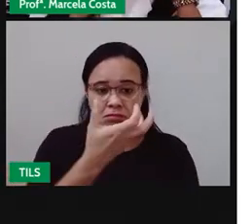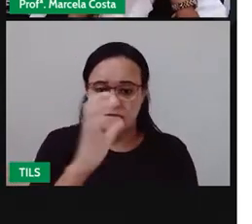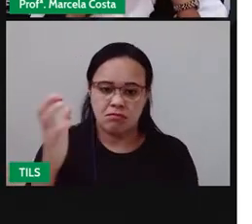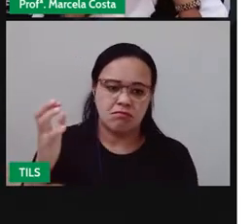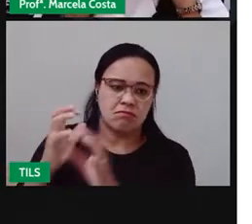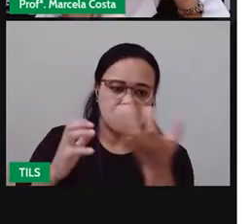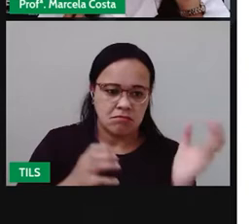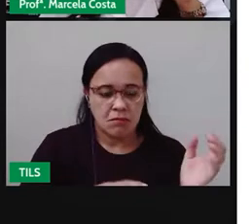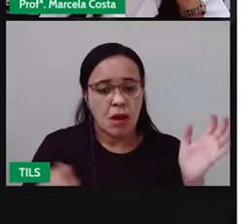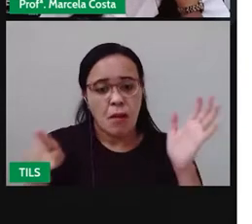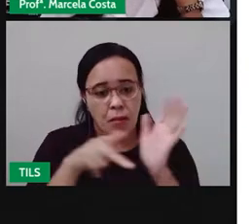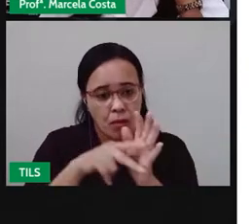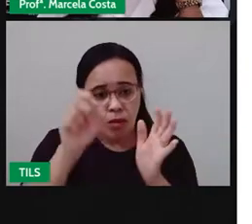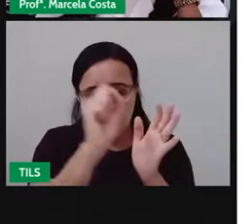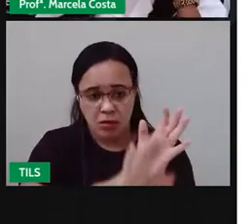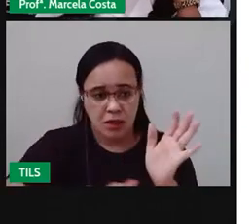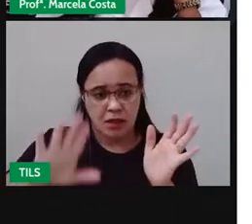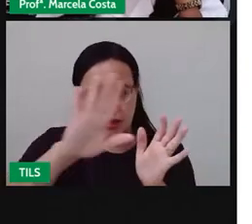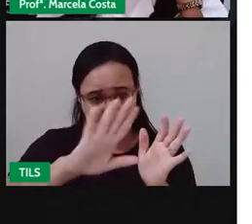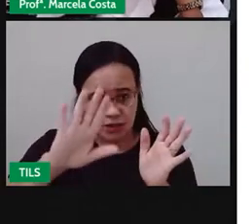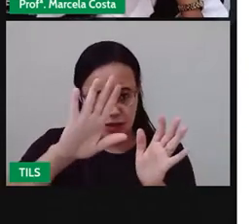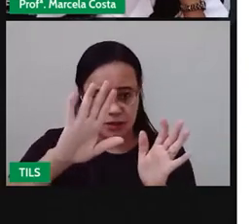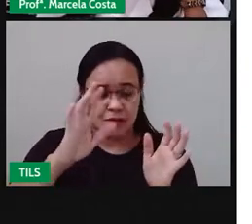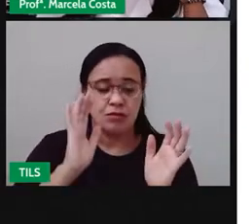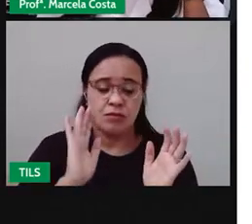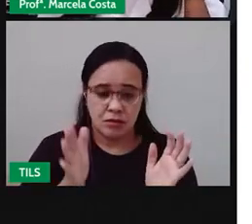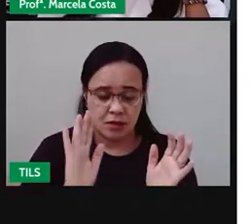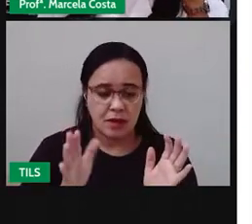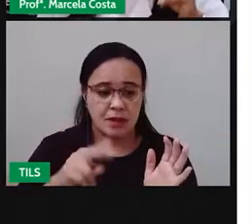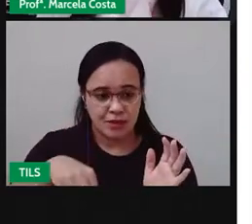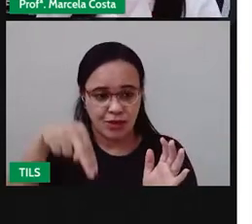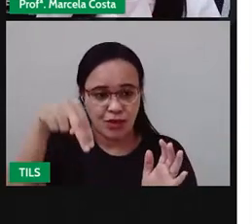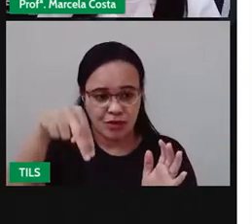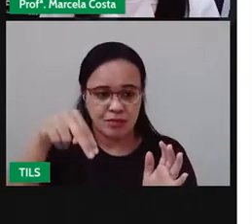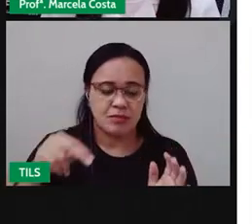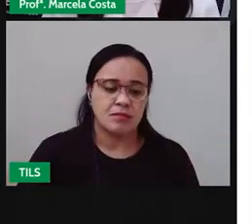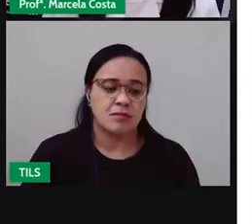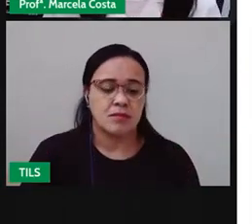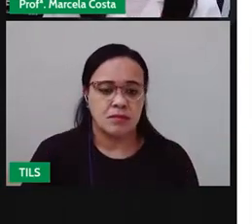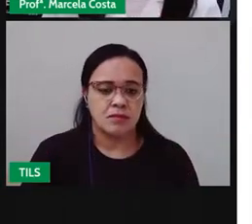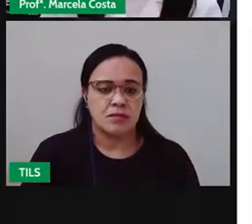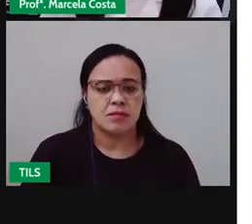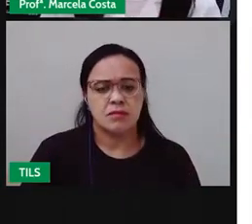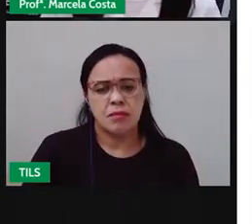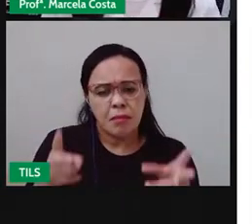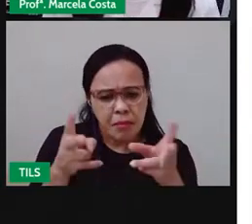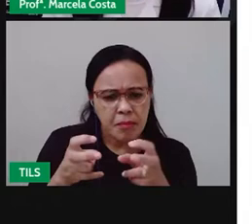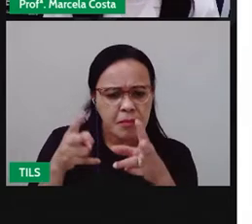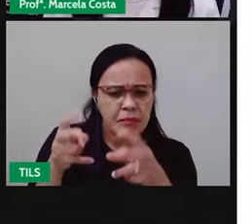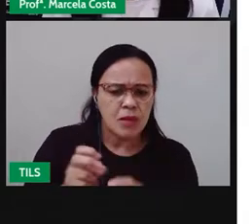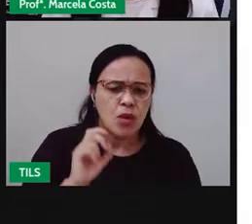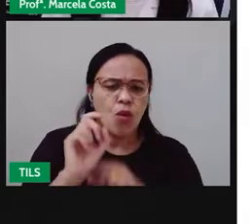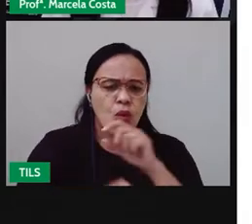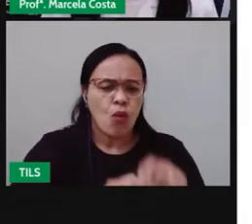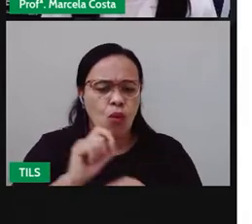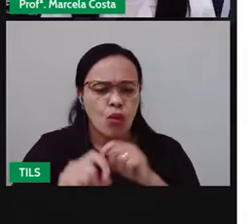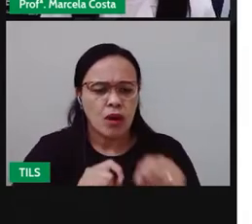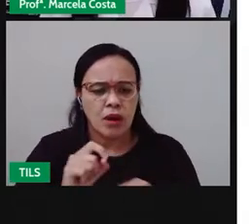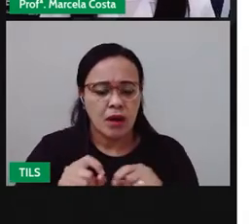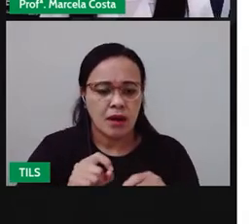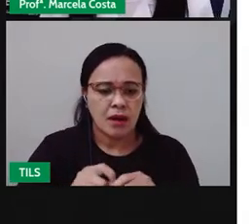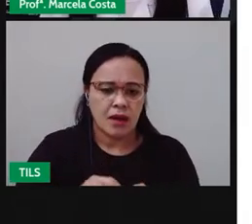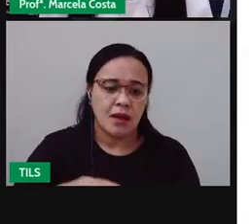algumas informações importantes. como perceber ali os climas principais que